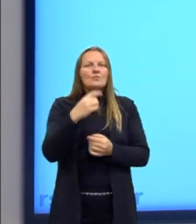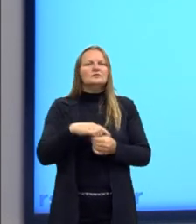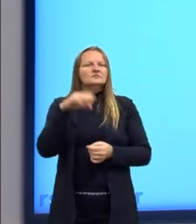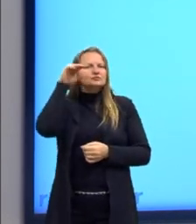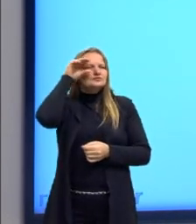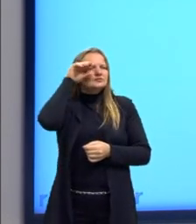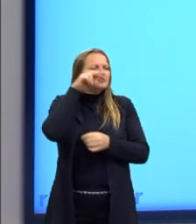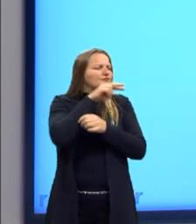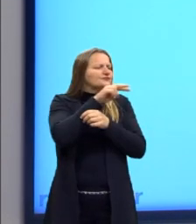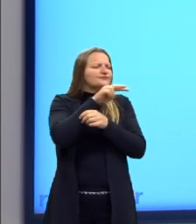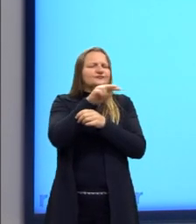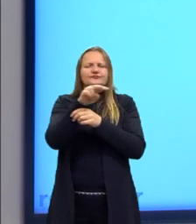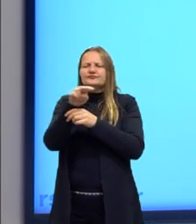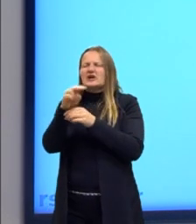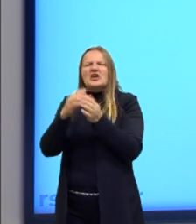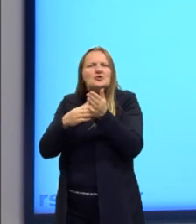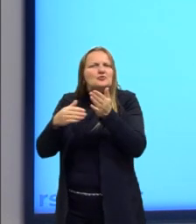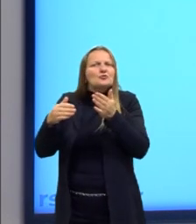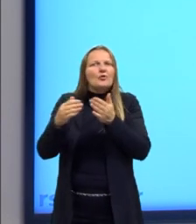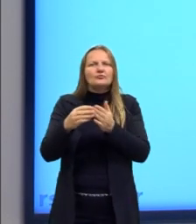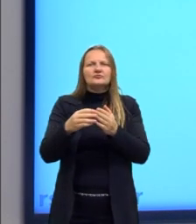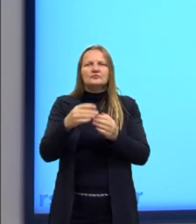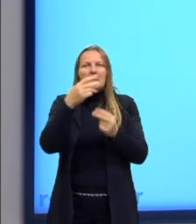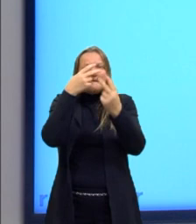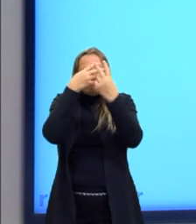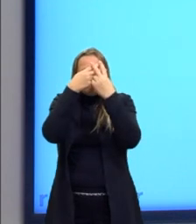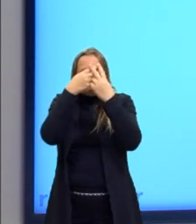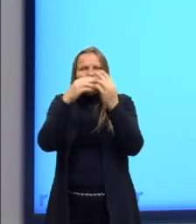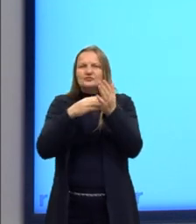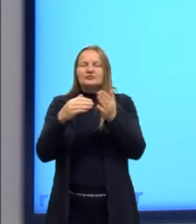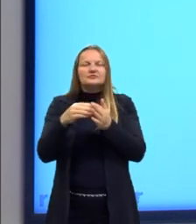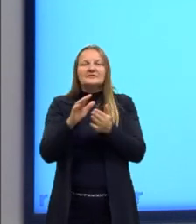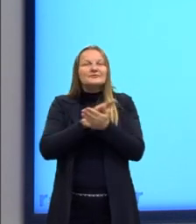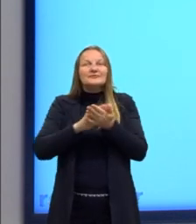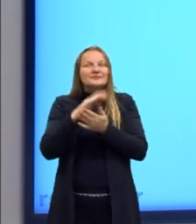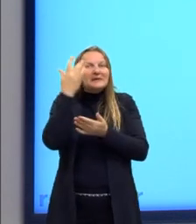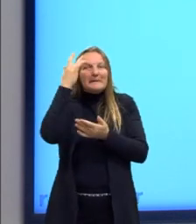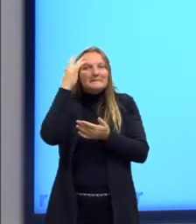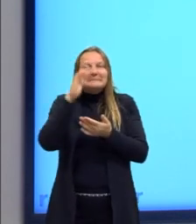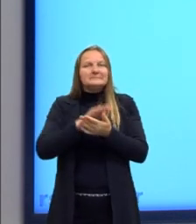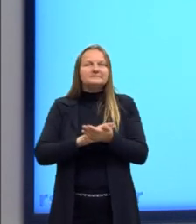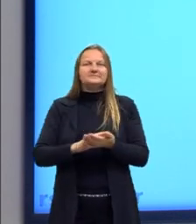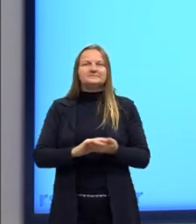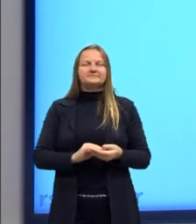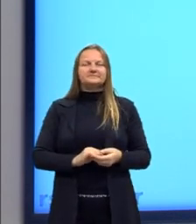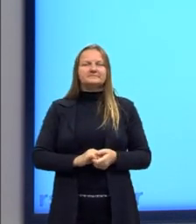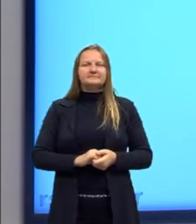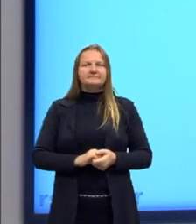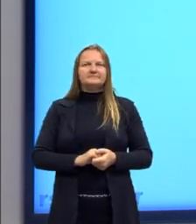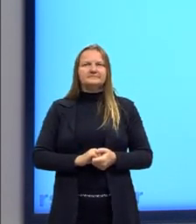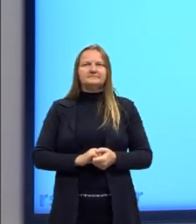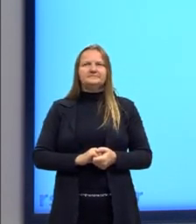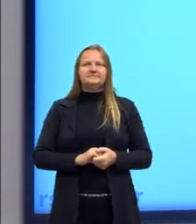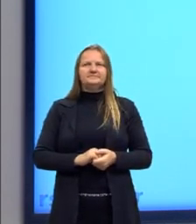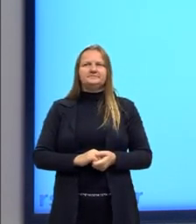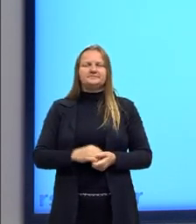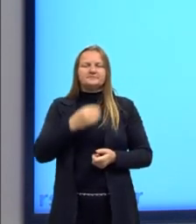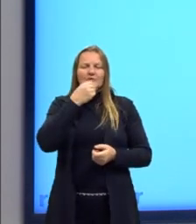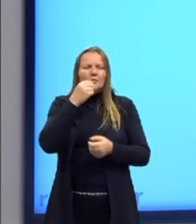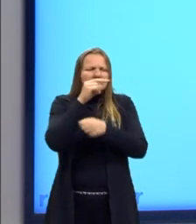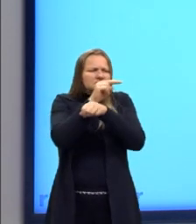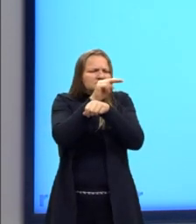observar todos os prisioneiros, sem eles perceberem que estavam sendo vigiados. O Talal vigia,